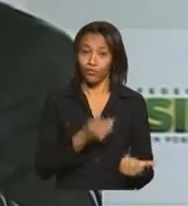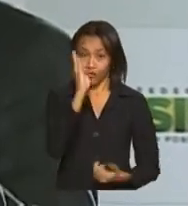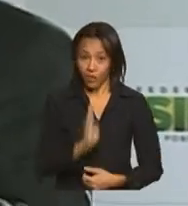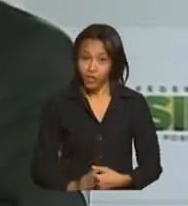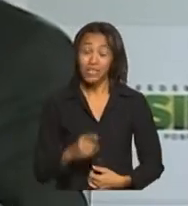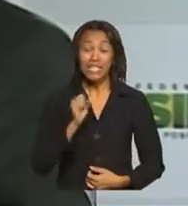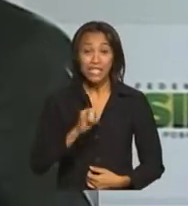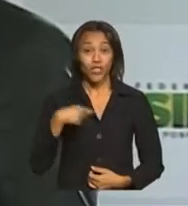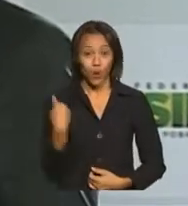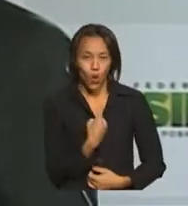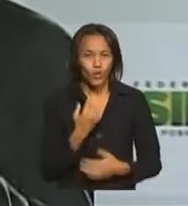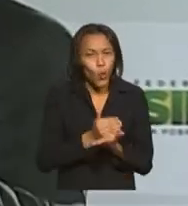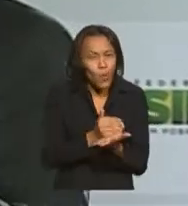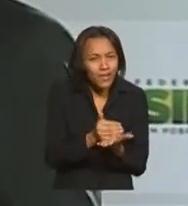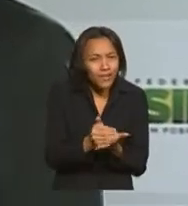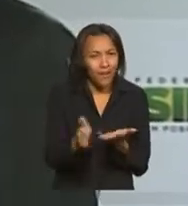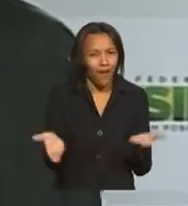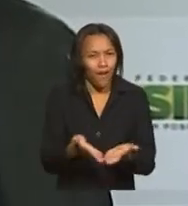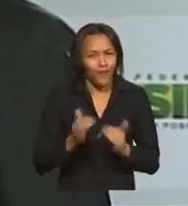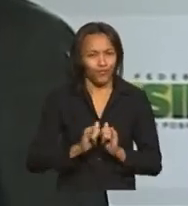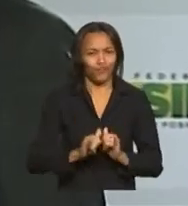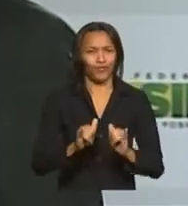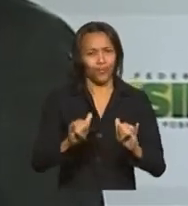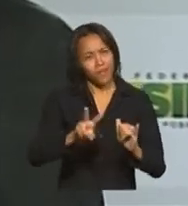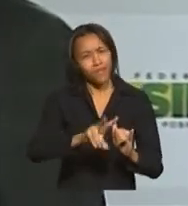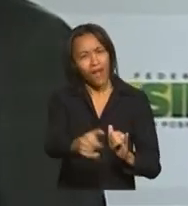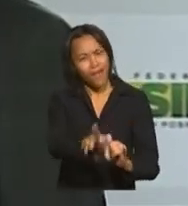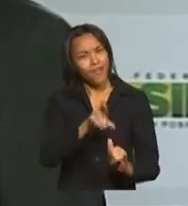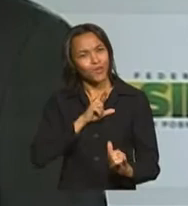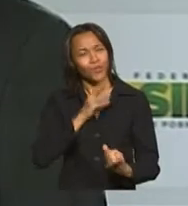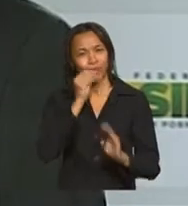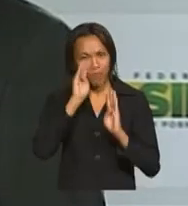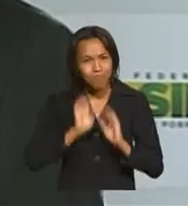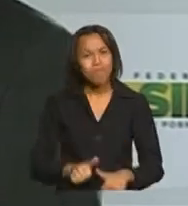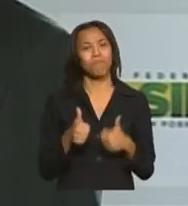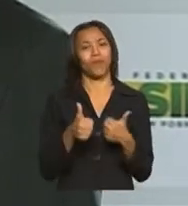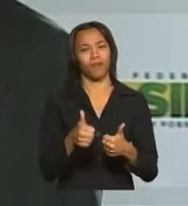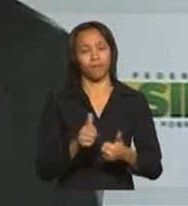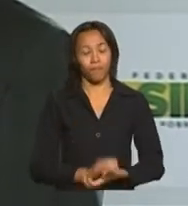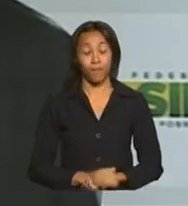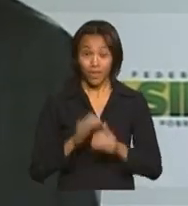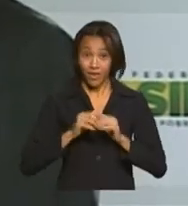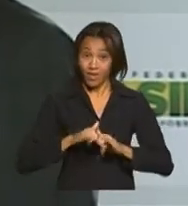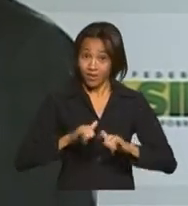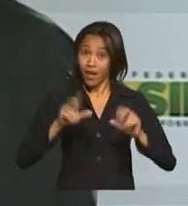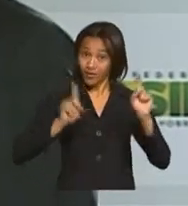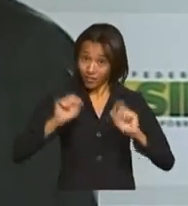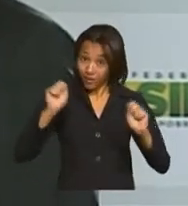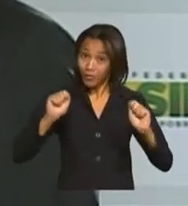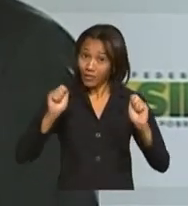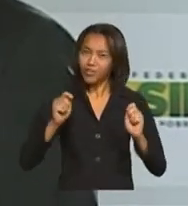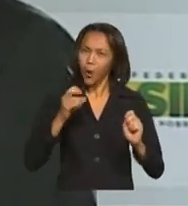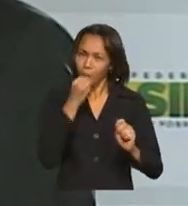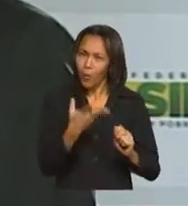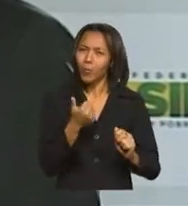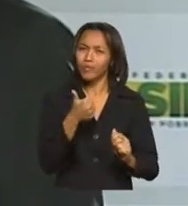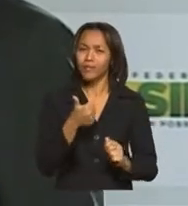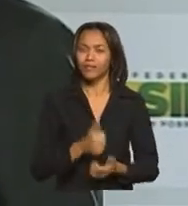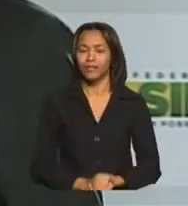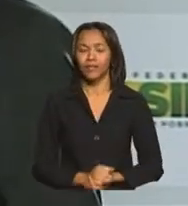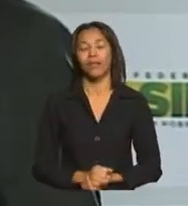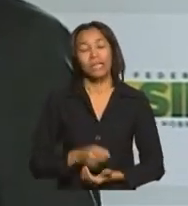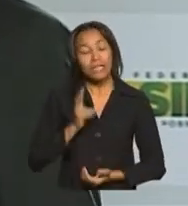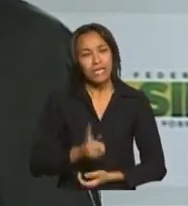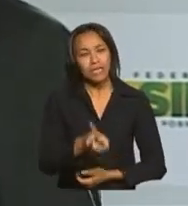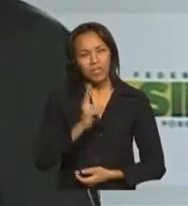plantarmos a boa cimento no jovem, ele irá corresponder de forma muito positiva. E as campanhas já têm mostrado resultados positivos, Zé Ministro? A